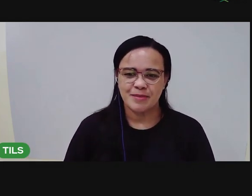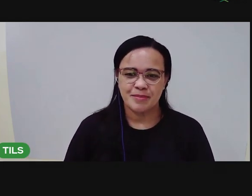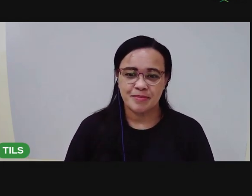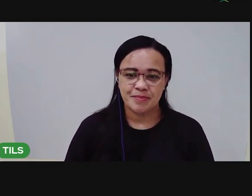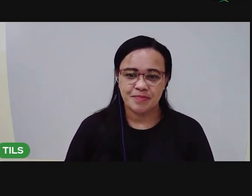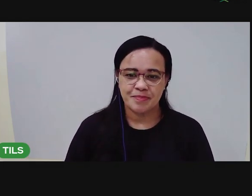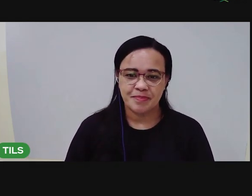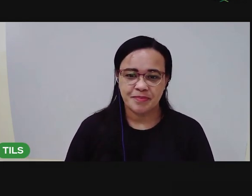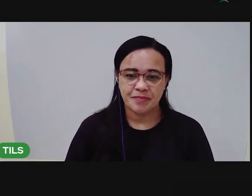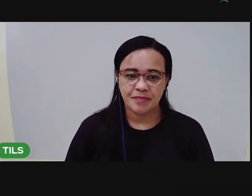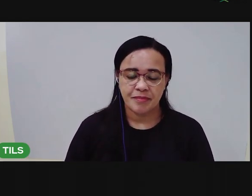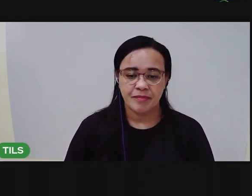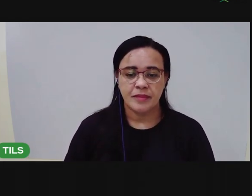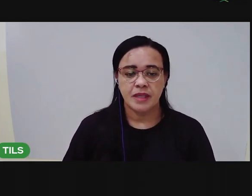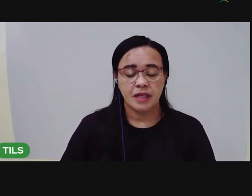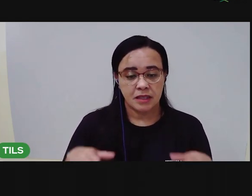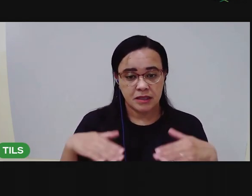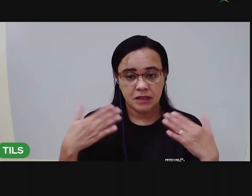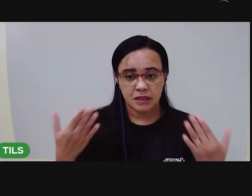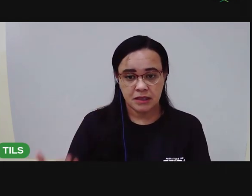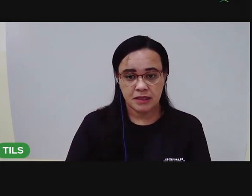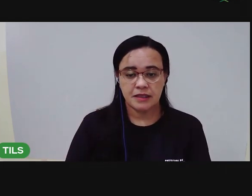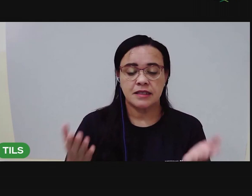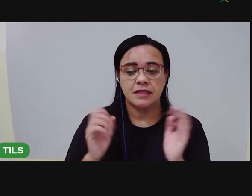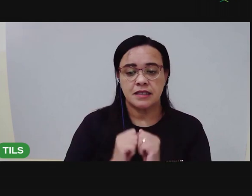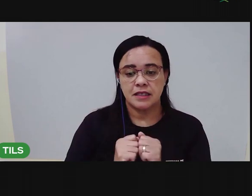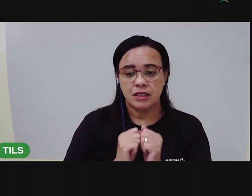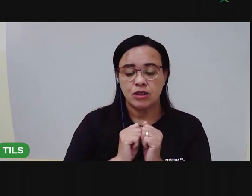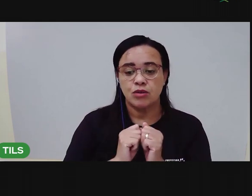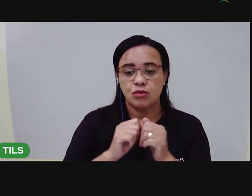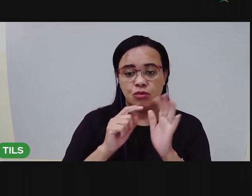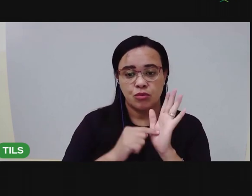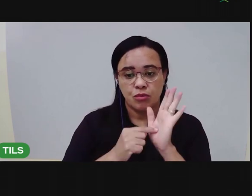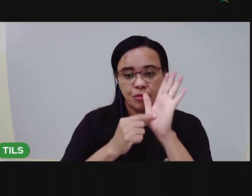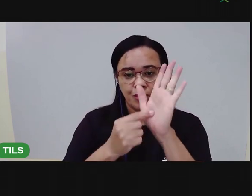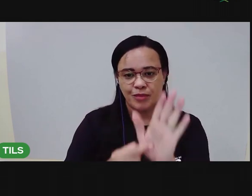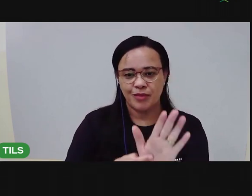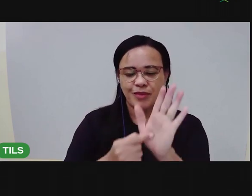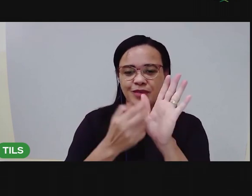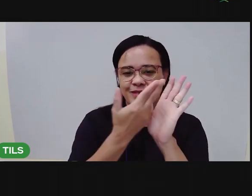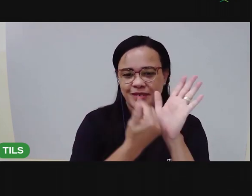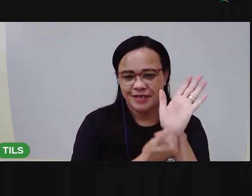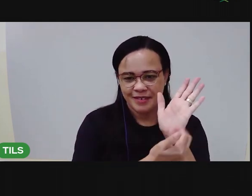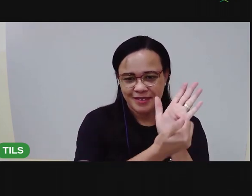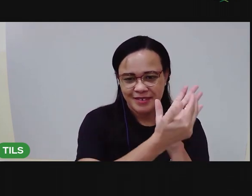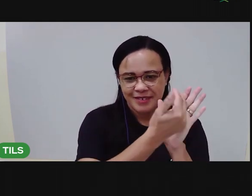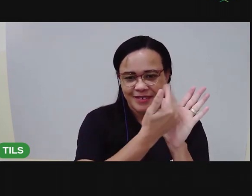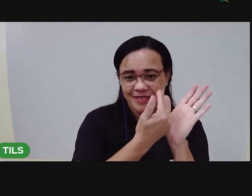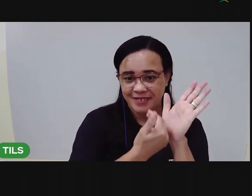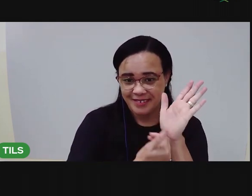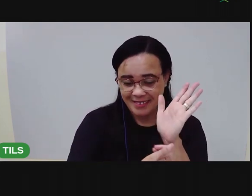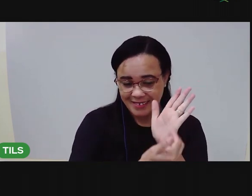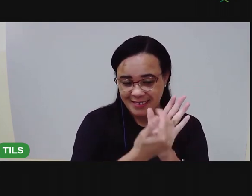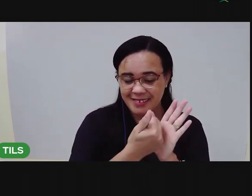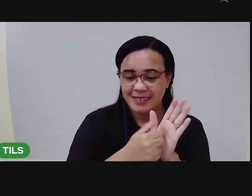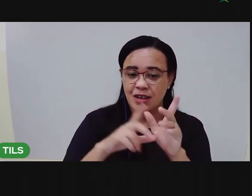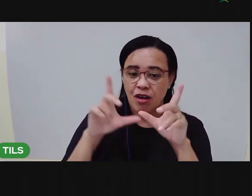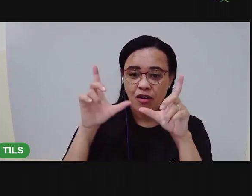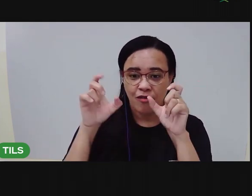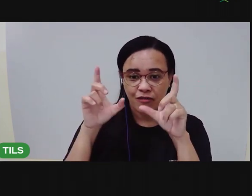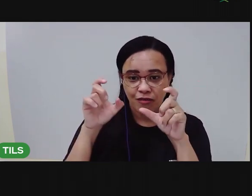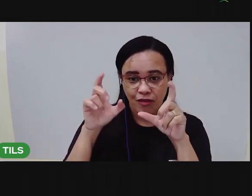Aqui, crianças, eu trouxe imagens de ambientes onde geralmente